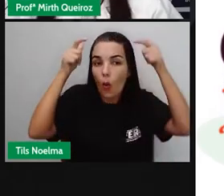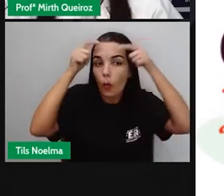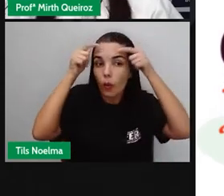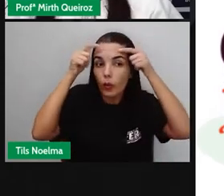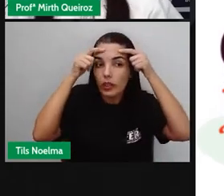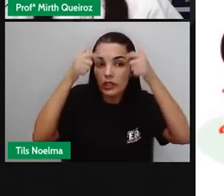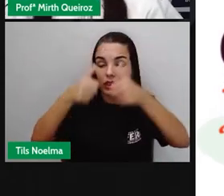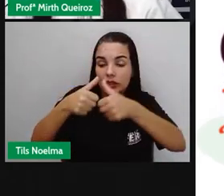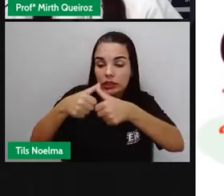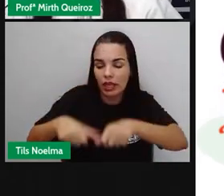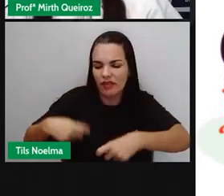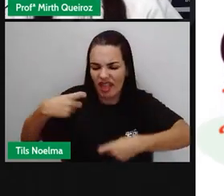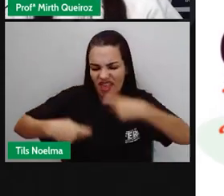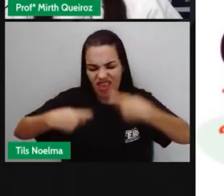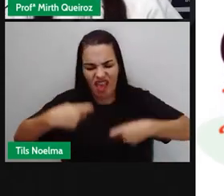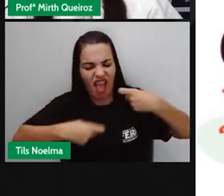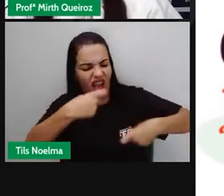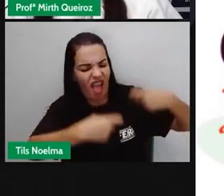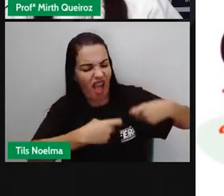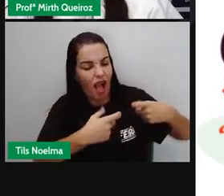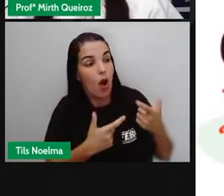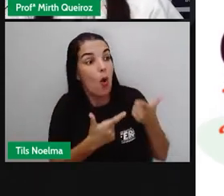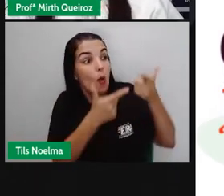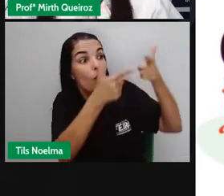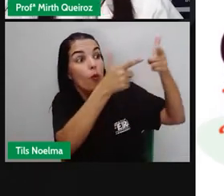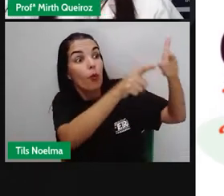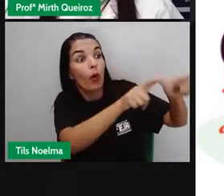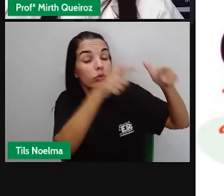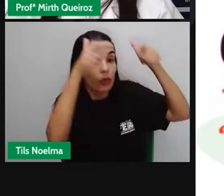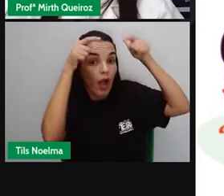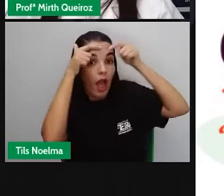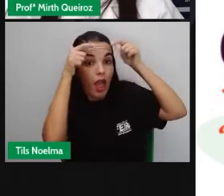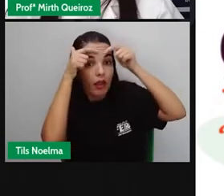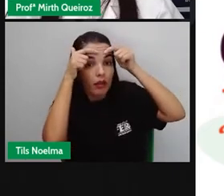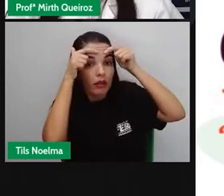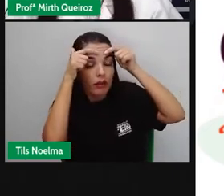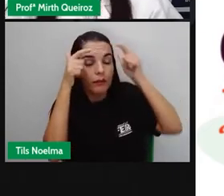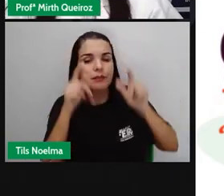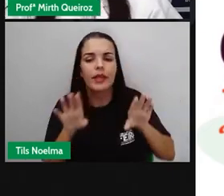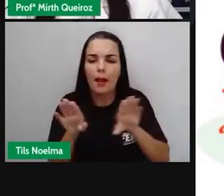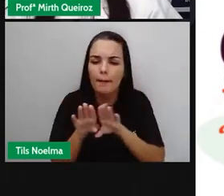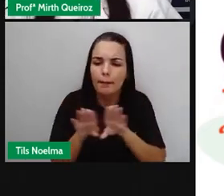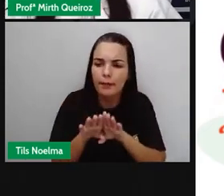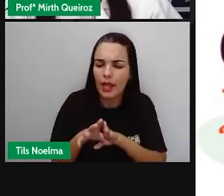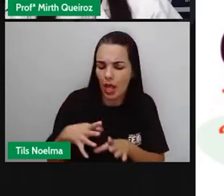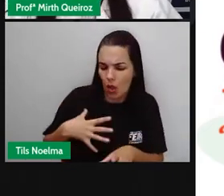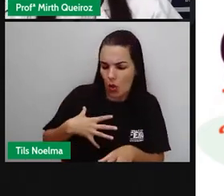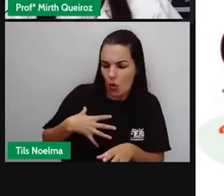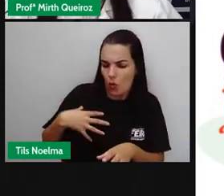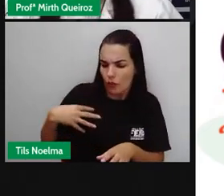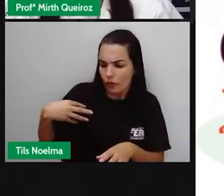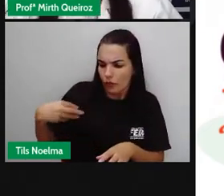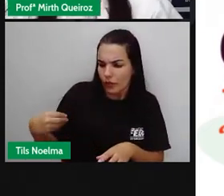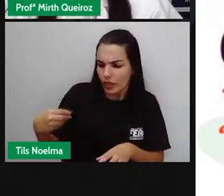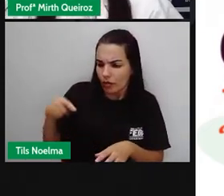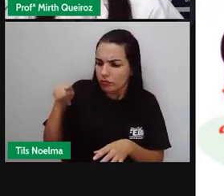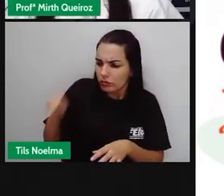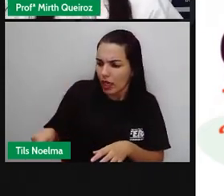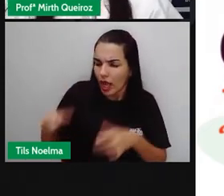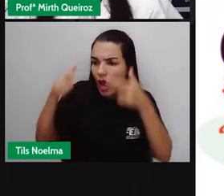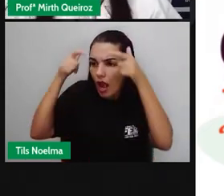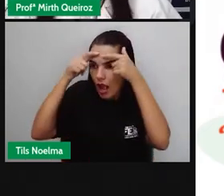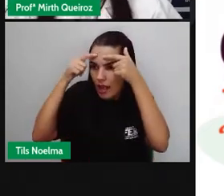com outro reino. E o filho do rei, ele resolveu que iria também lutar